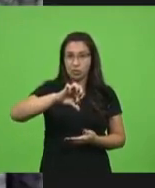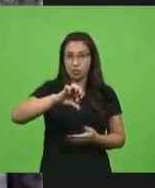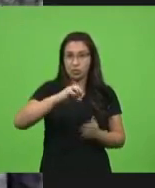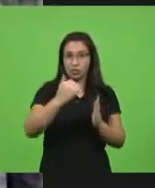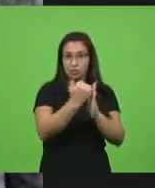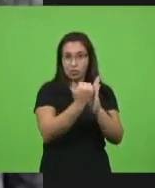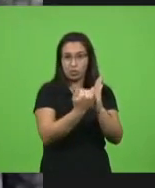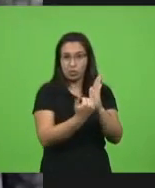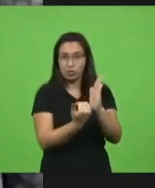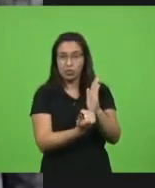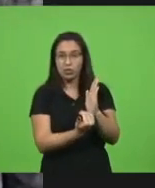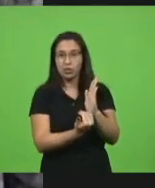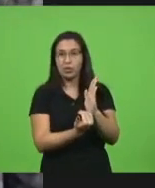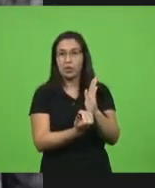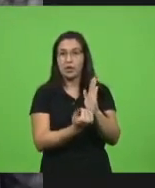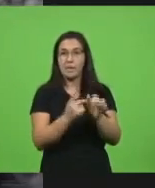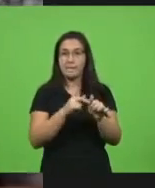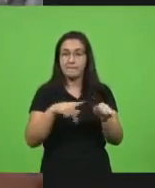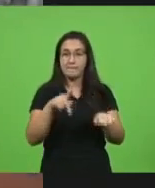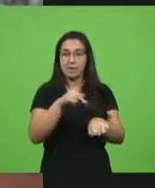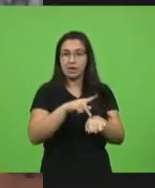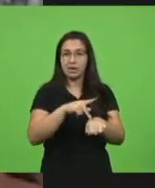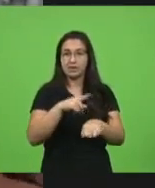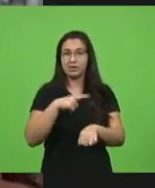pessoas vacinadas.